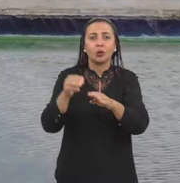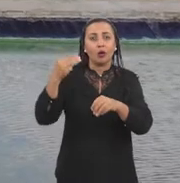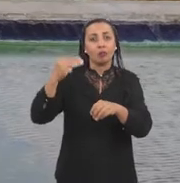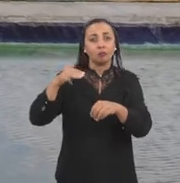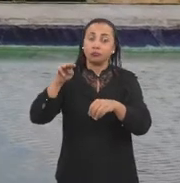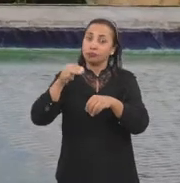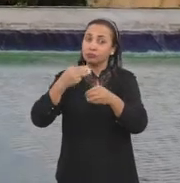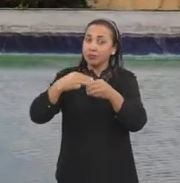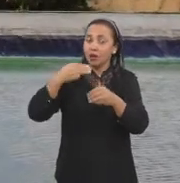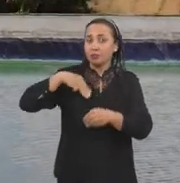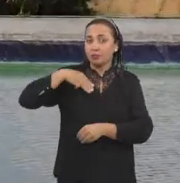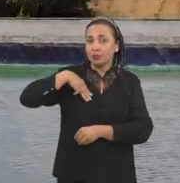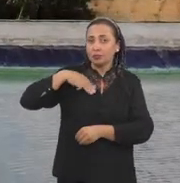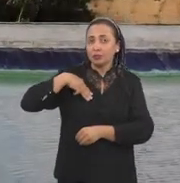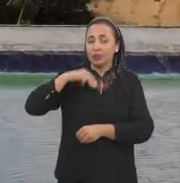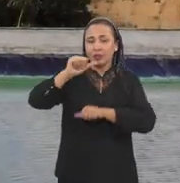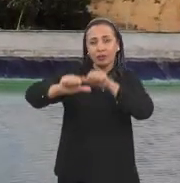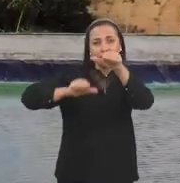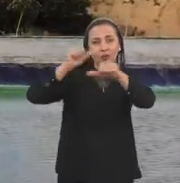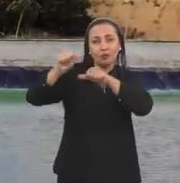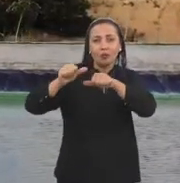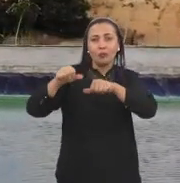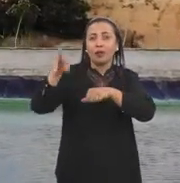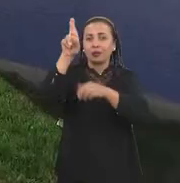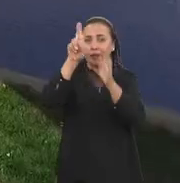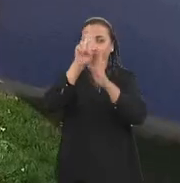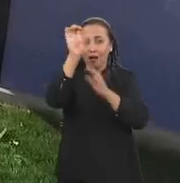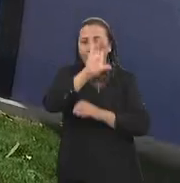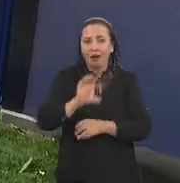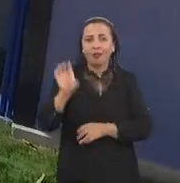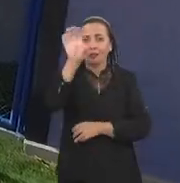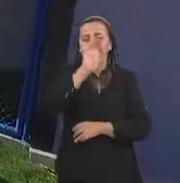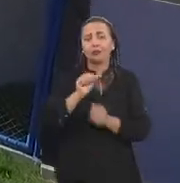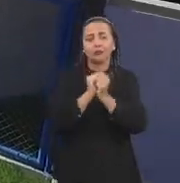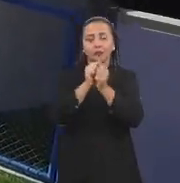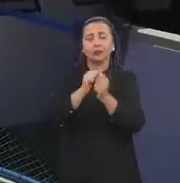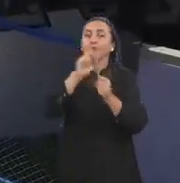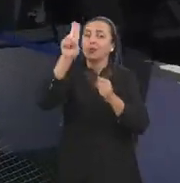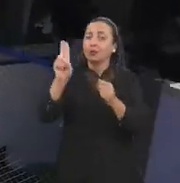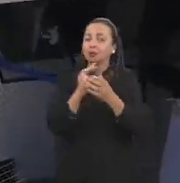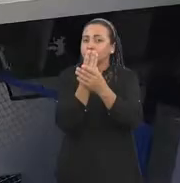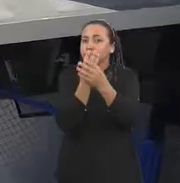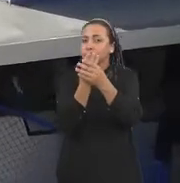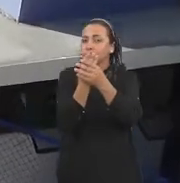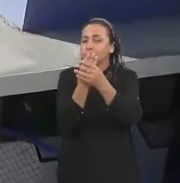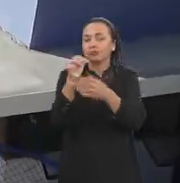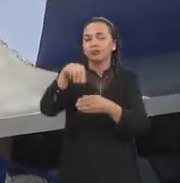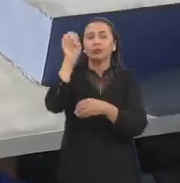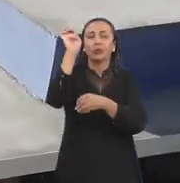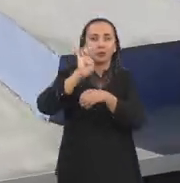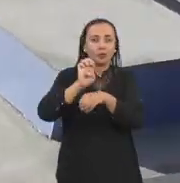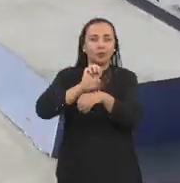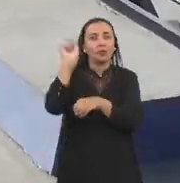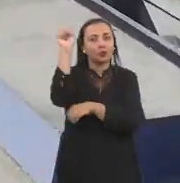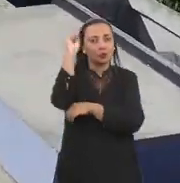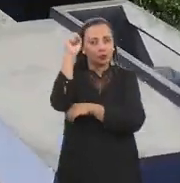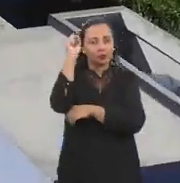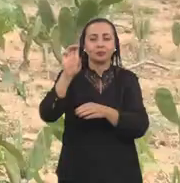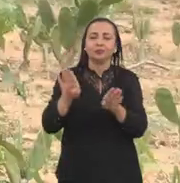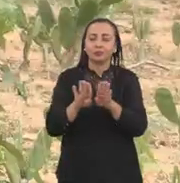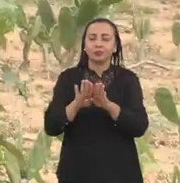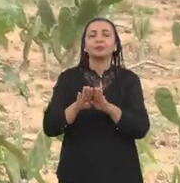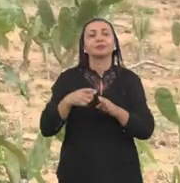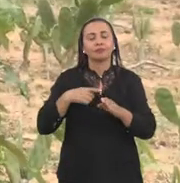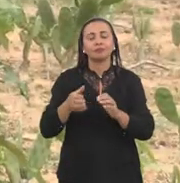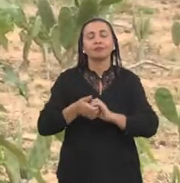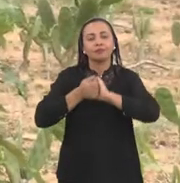Nacional do Semiárido, o Ministério do Desenvolvimento Regional, junto com a Universidade Federal de Sergipe, aqui no Estado de Sergipe.